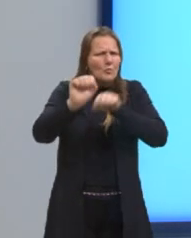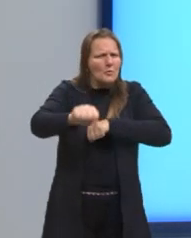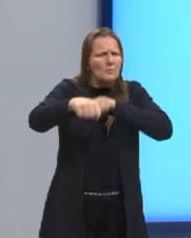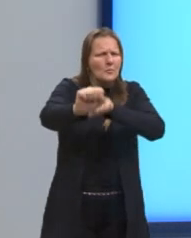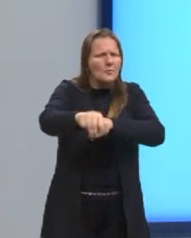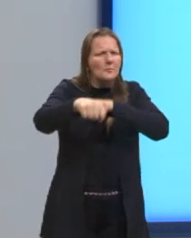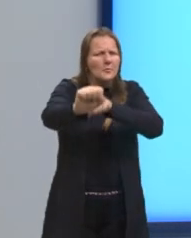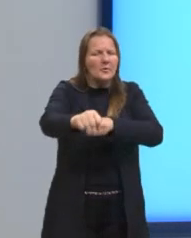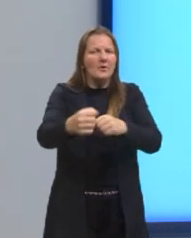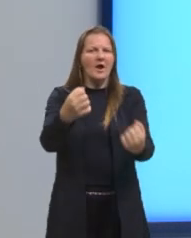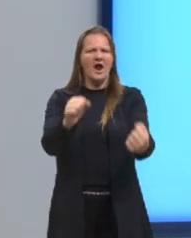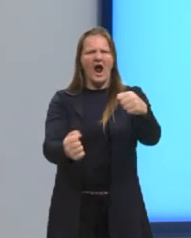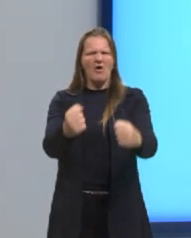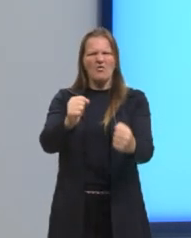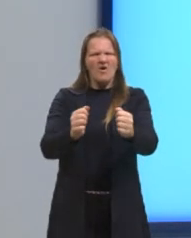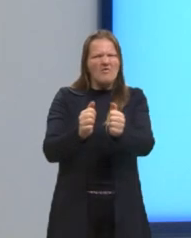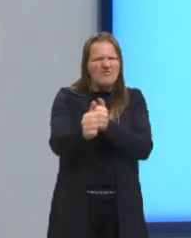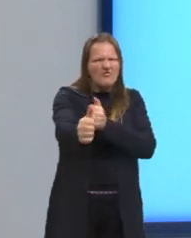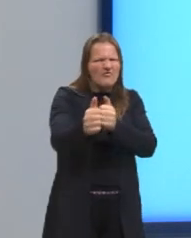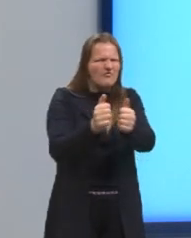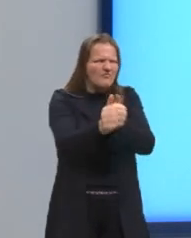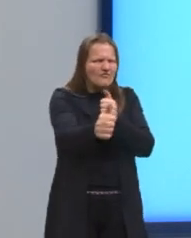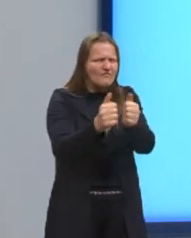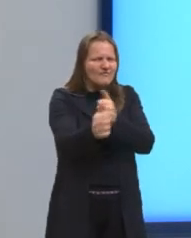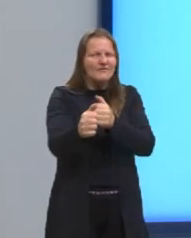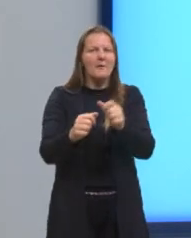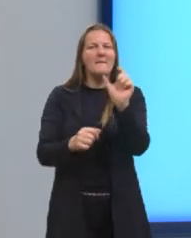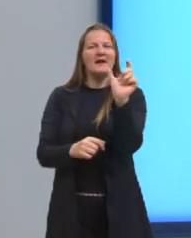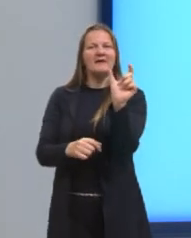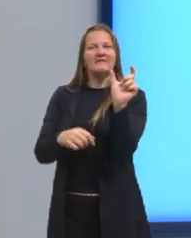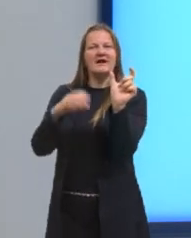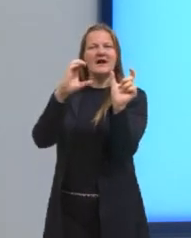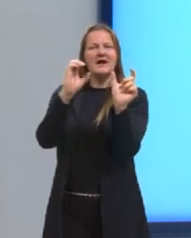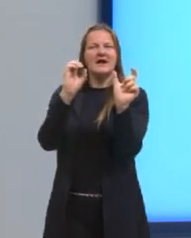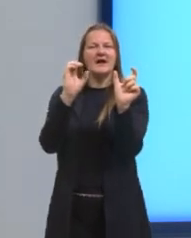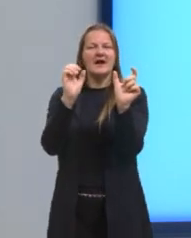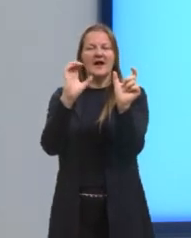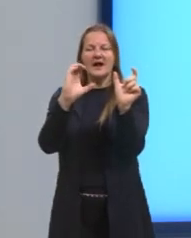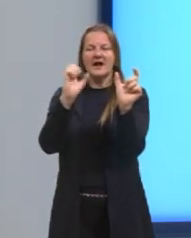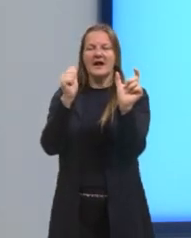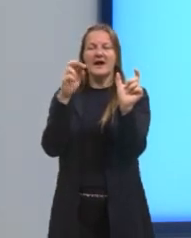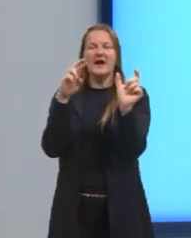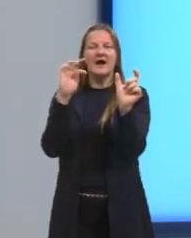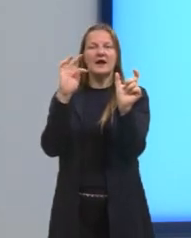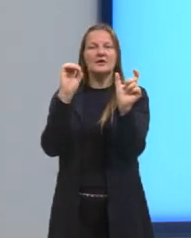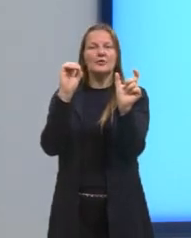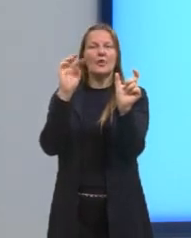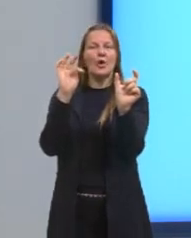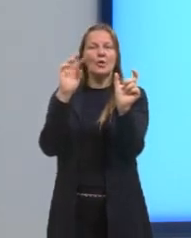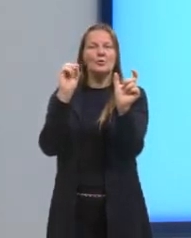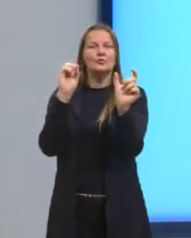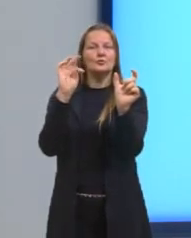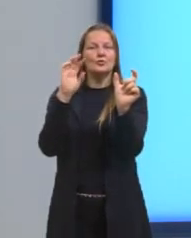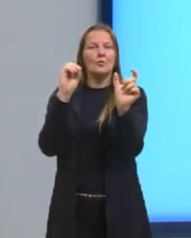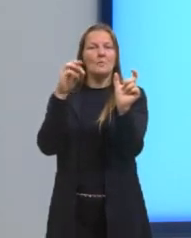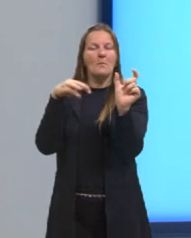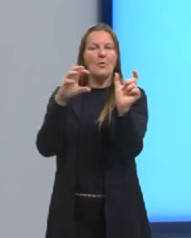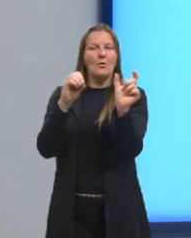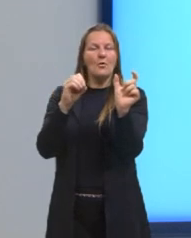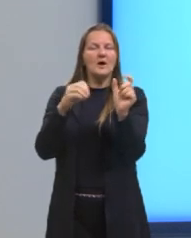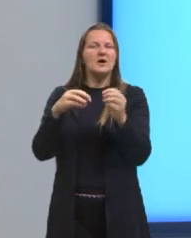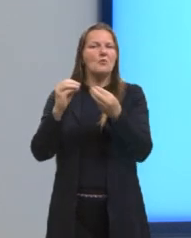são neologismos. Olha a criação das palavras. Rangódromo, beijódromo,